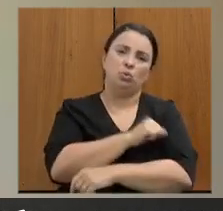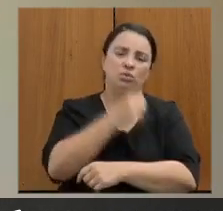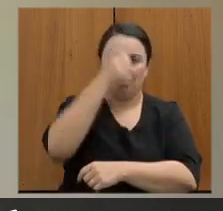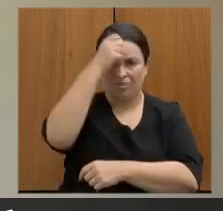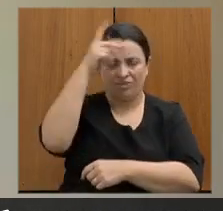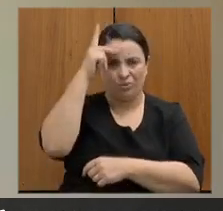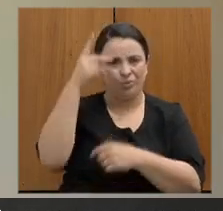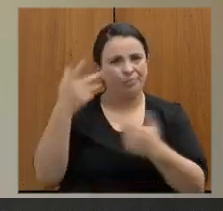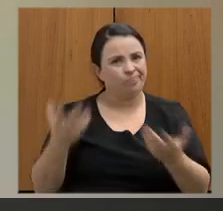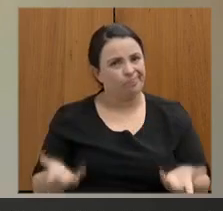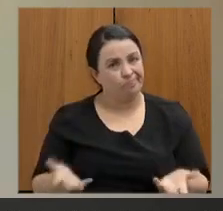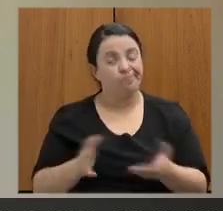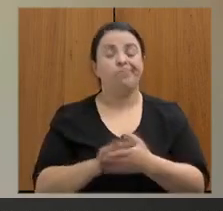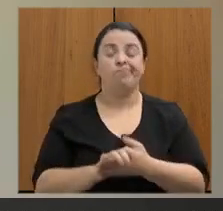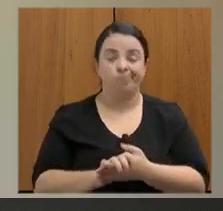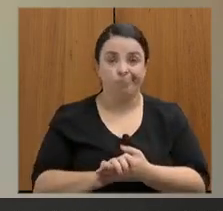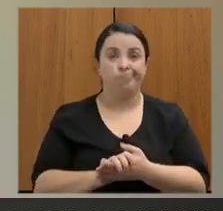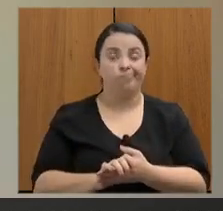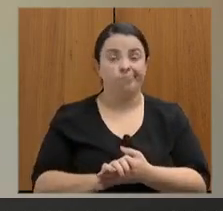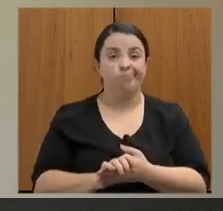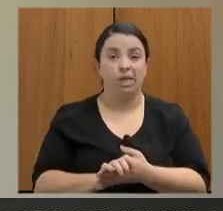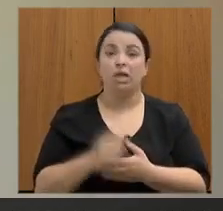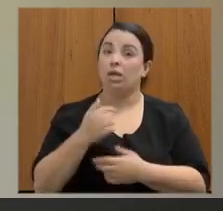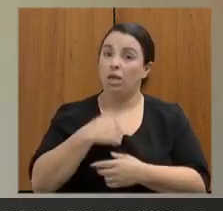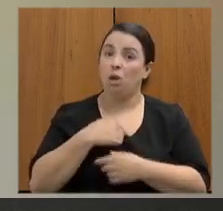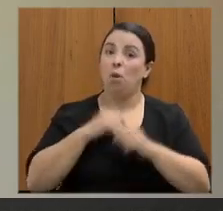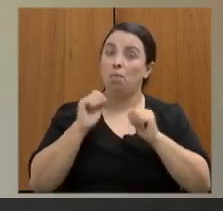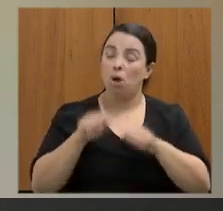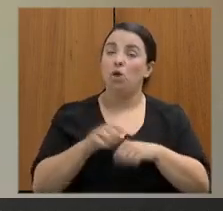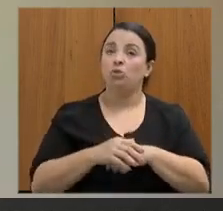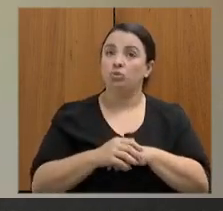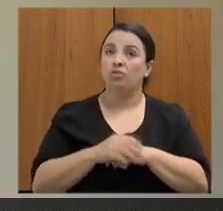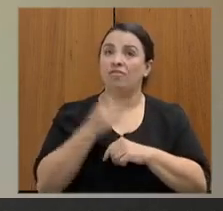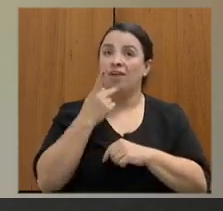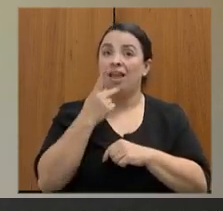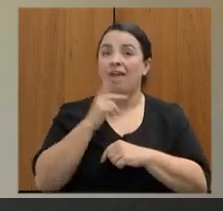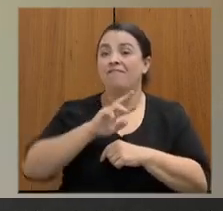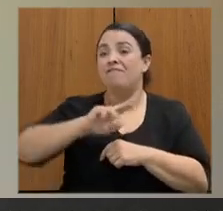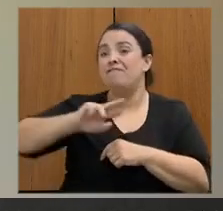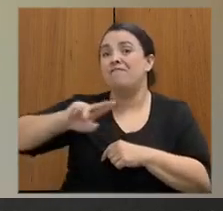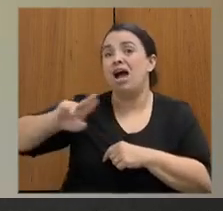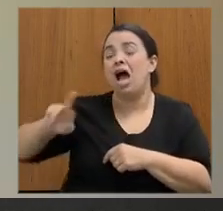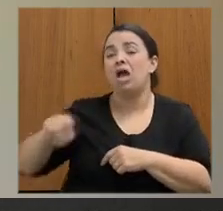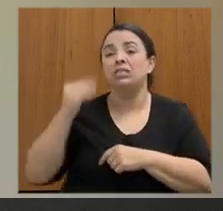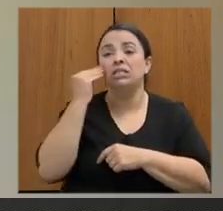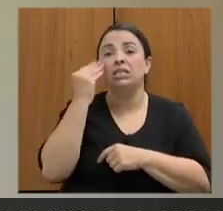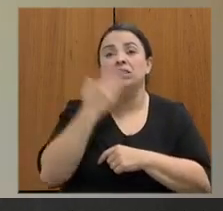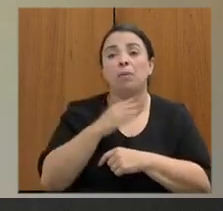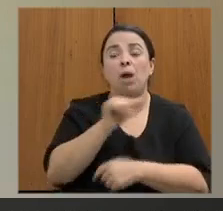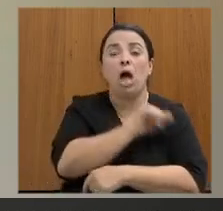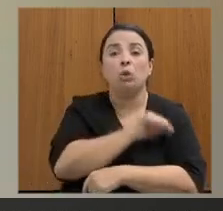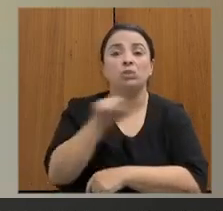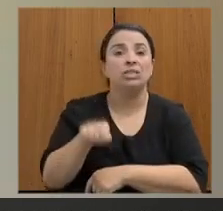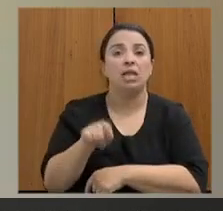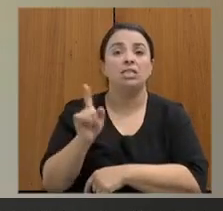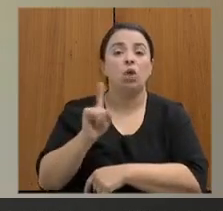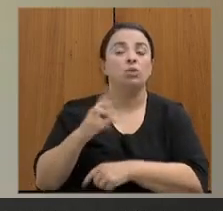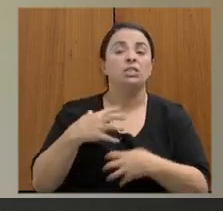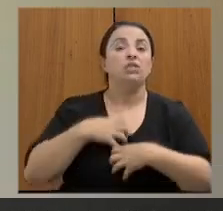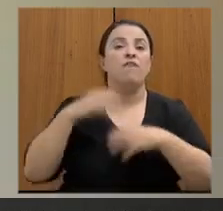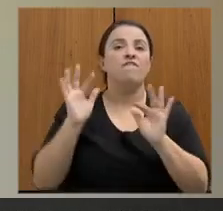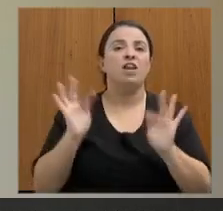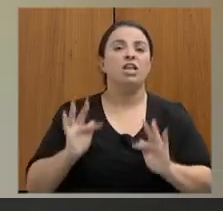posso levantar vários alunos que não estão satisfeitos com o processo de educação eu não vou dizer que